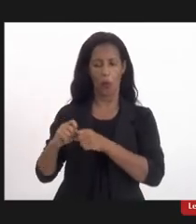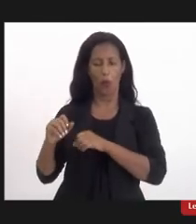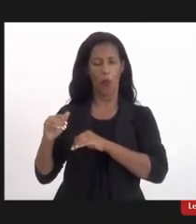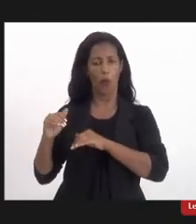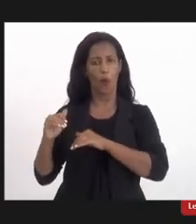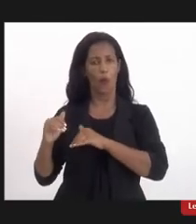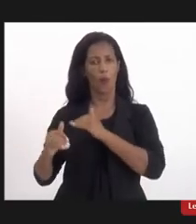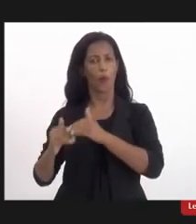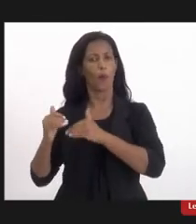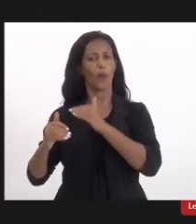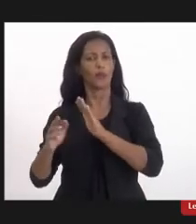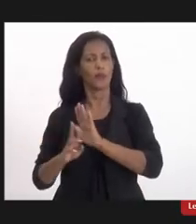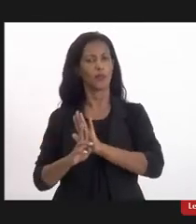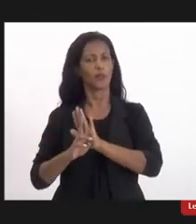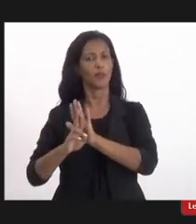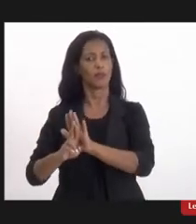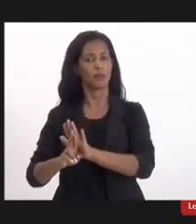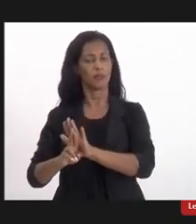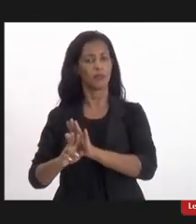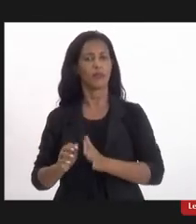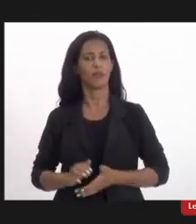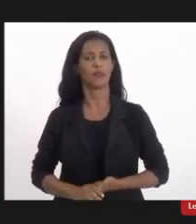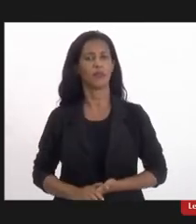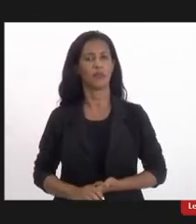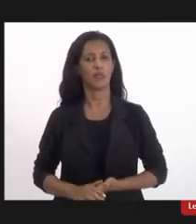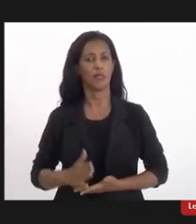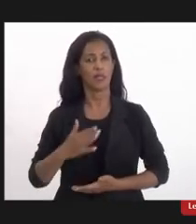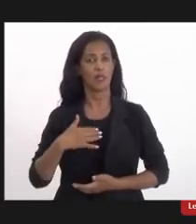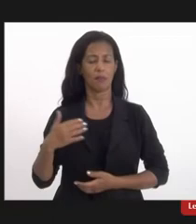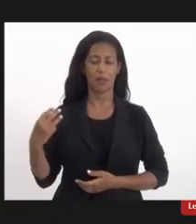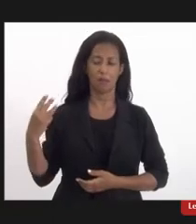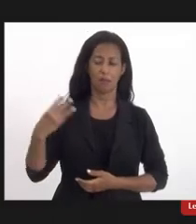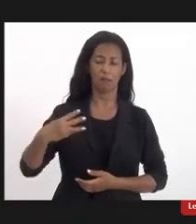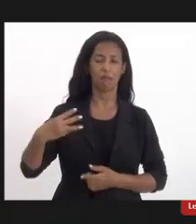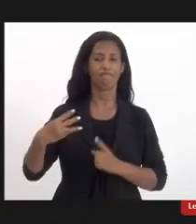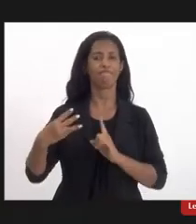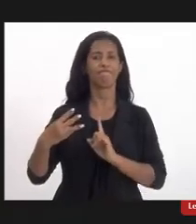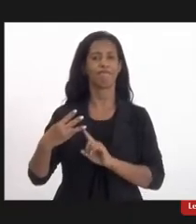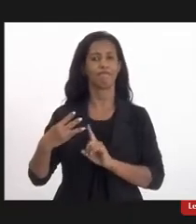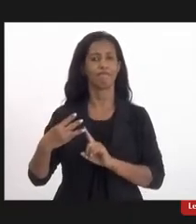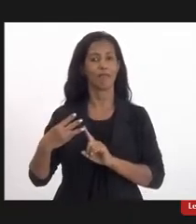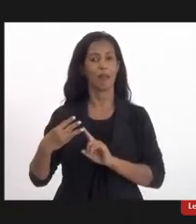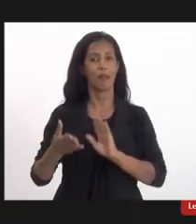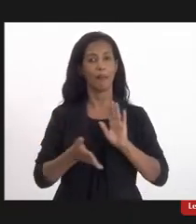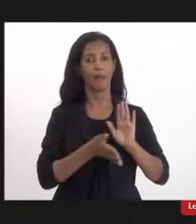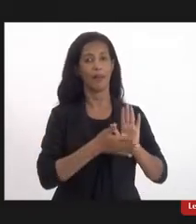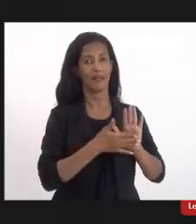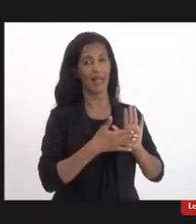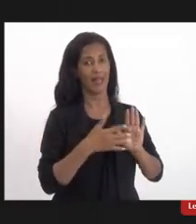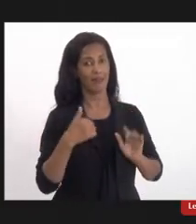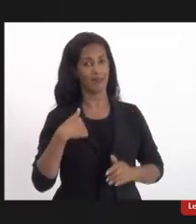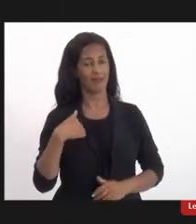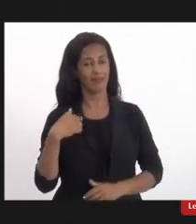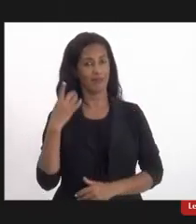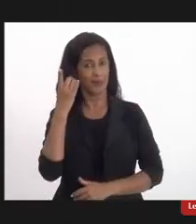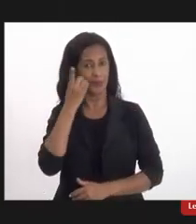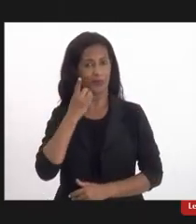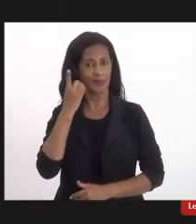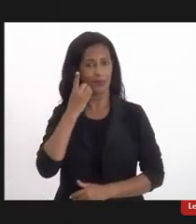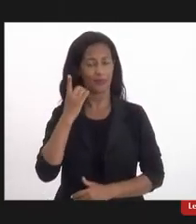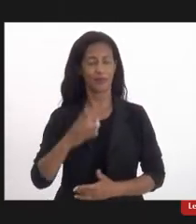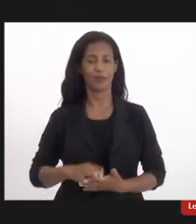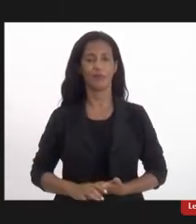representatividade na minha terceira, terceiro mandato e